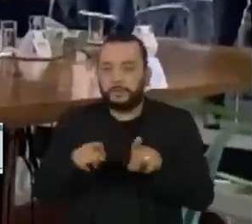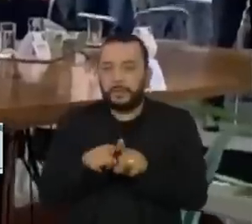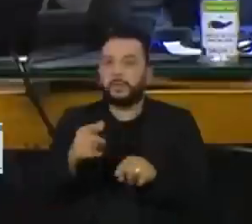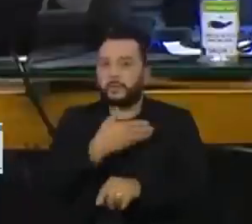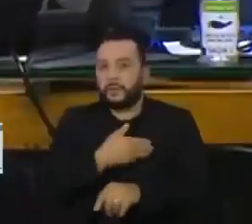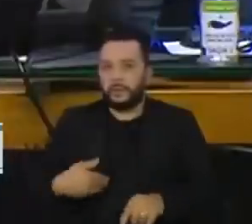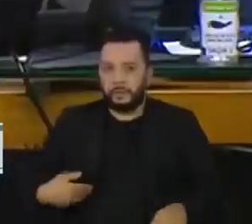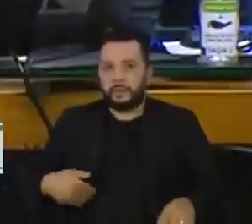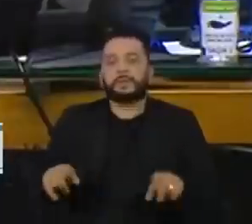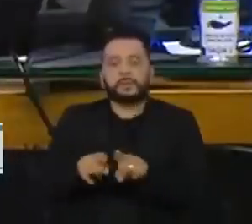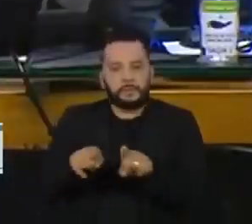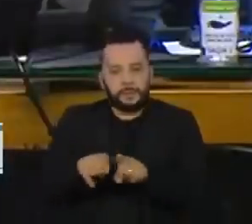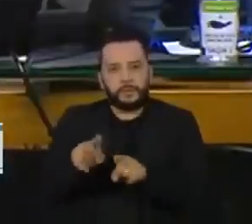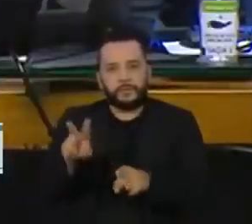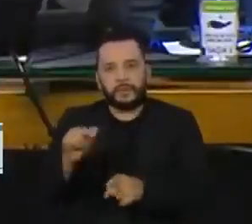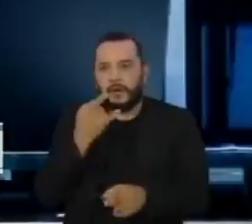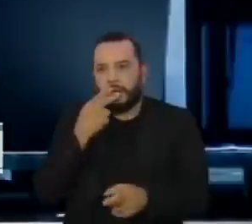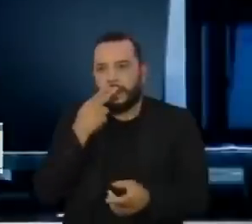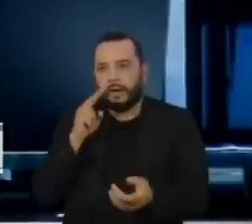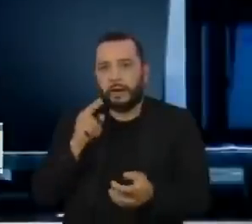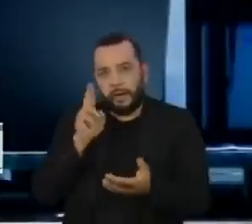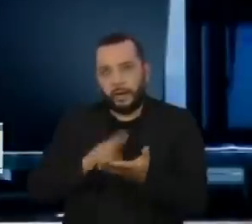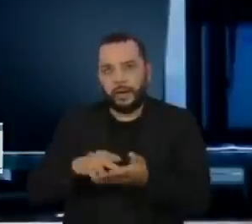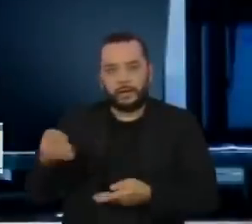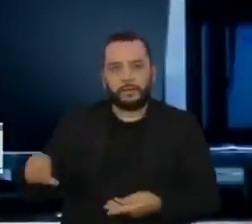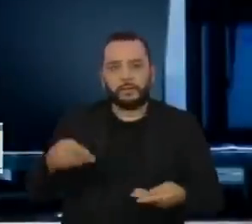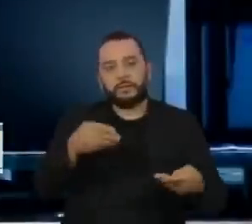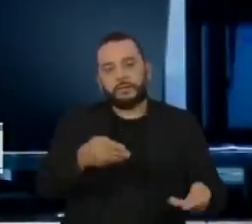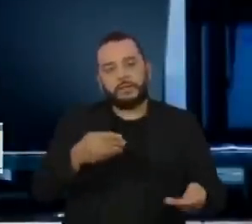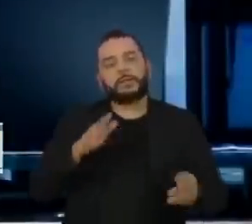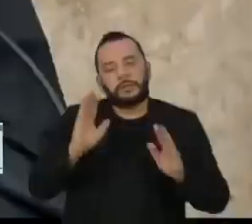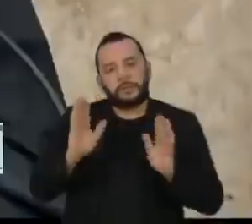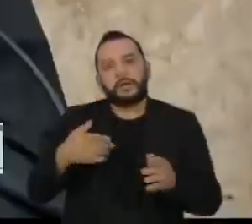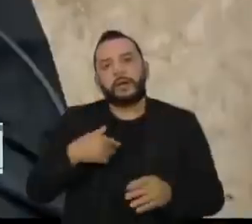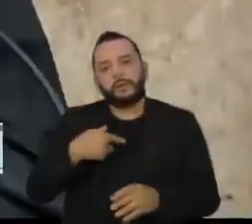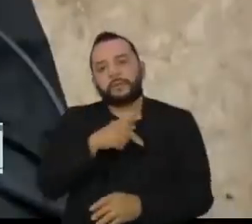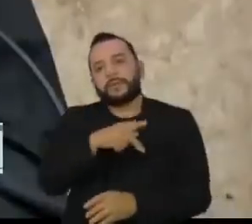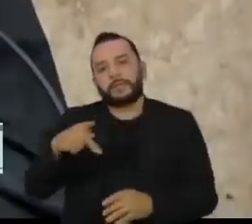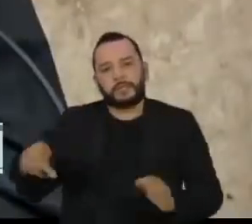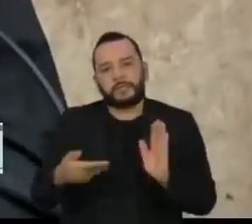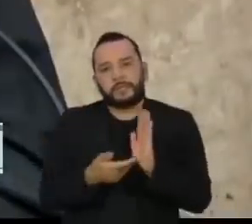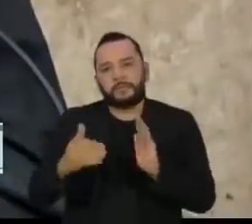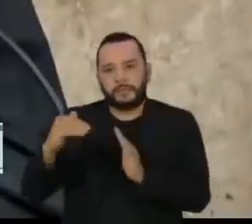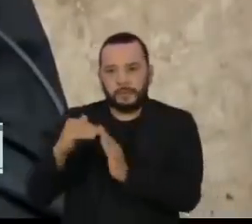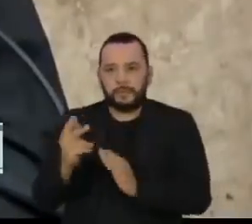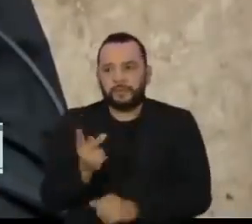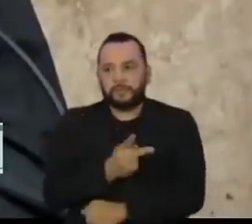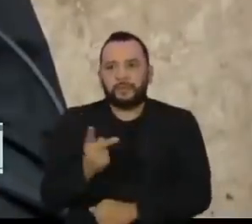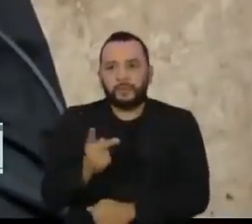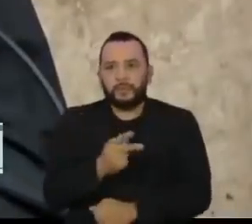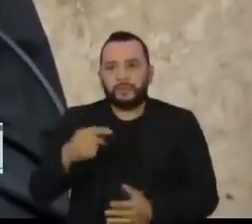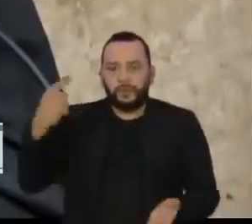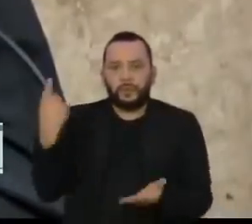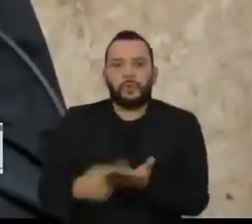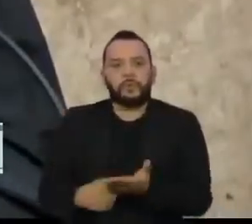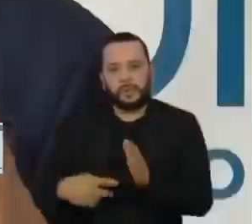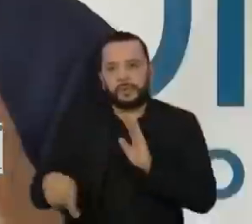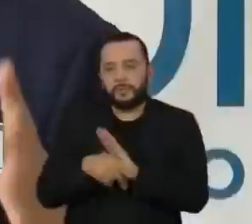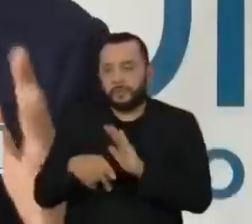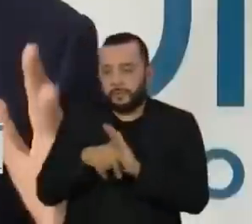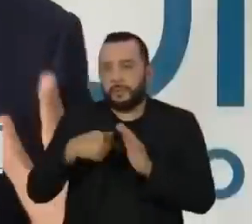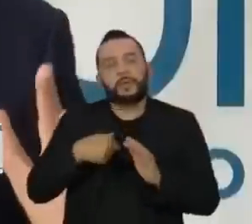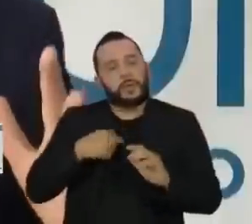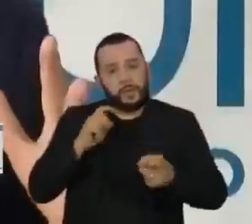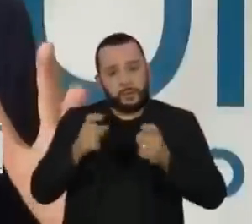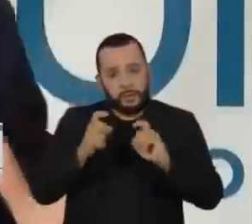governadores também devem enviar uma carta aos chefes dos poderes legislativo e judiciário para agendar um encontro. A